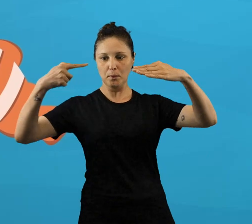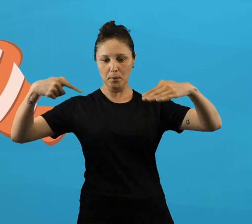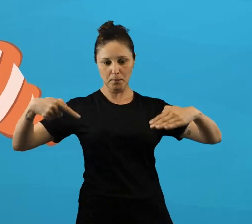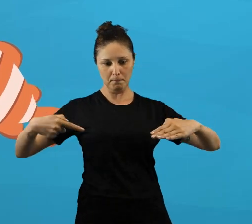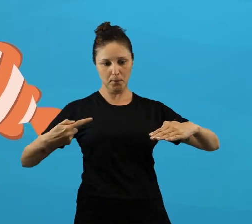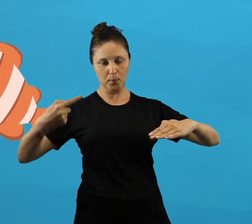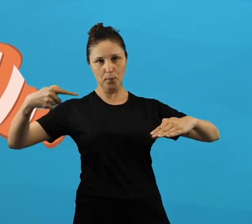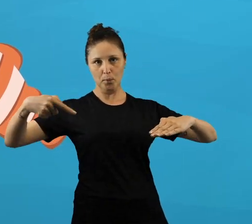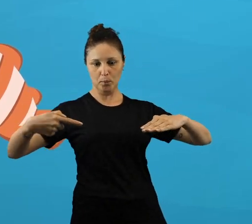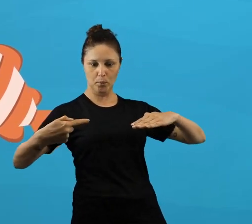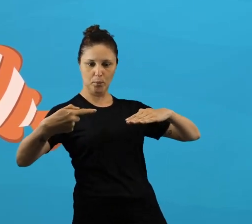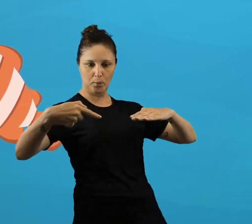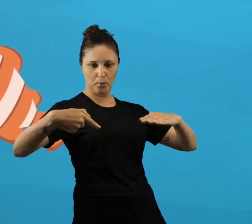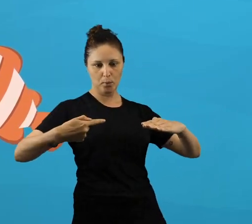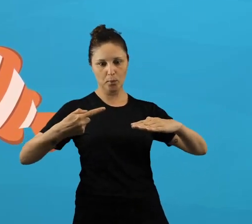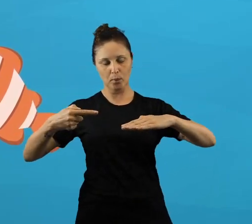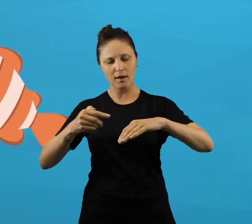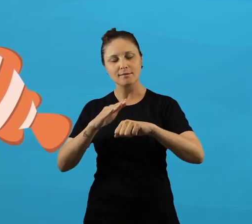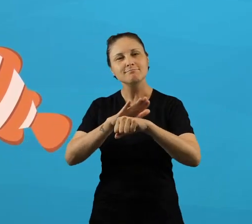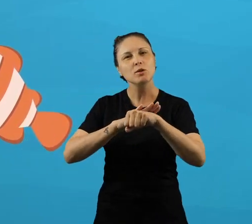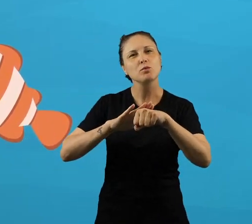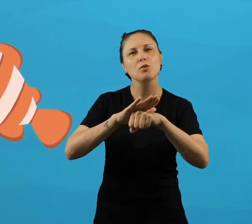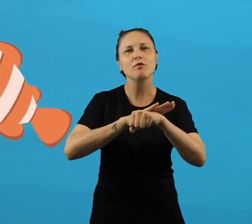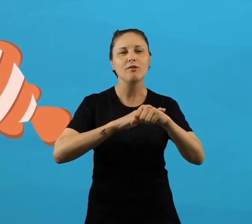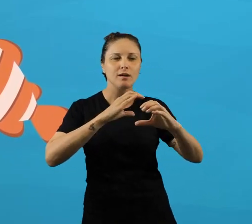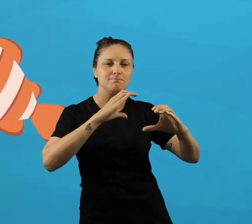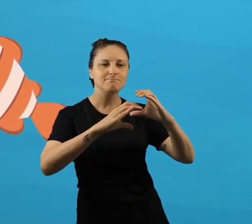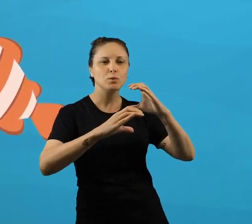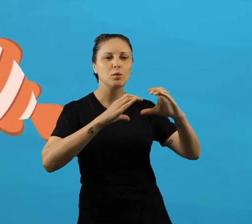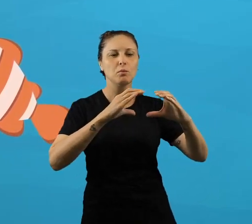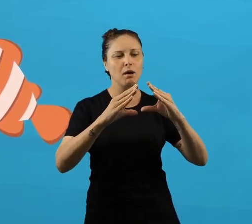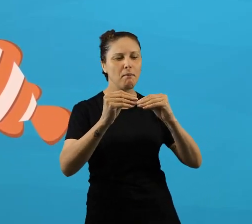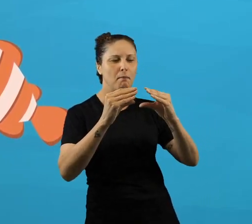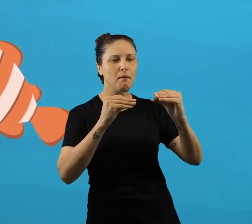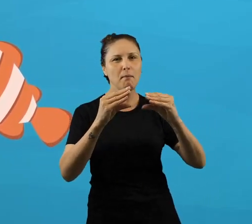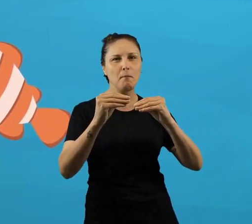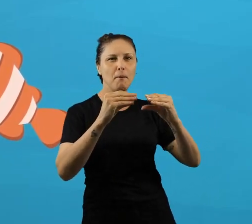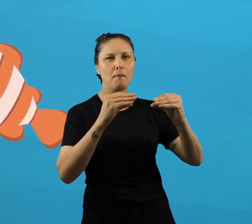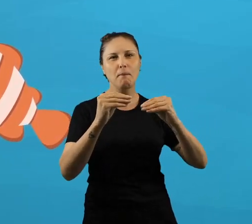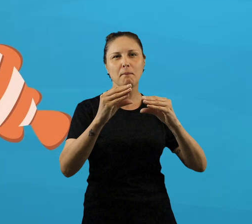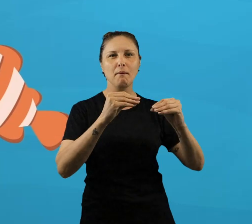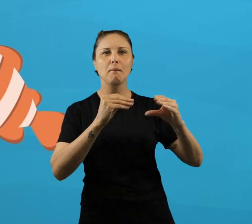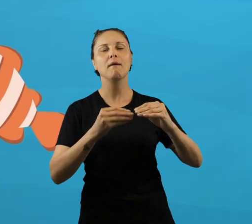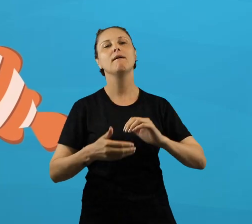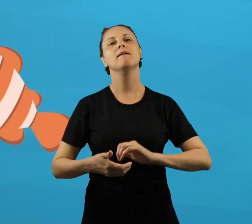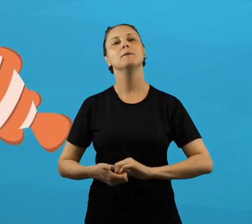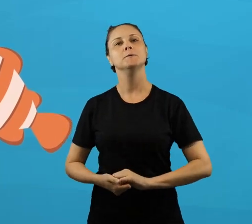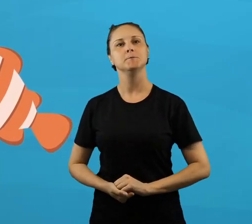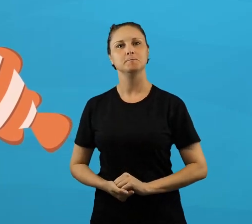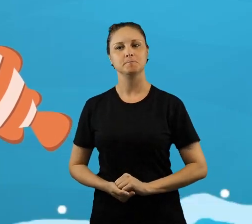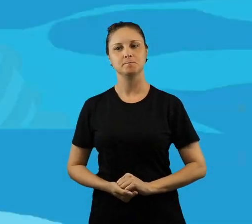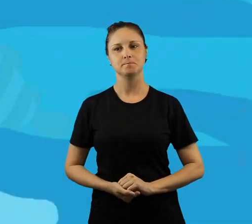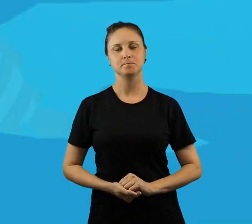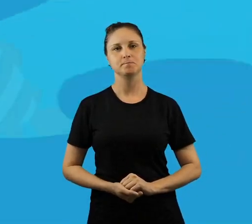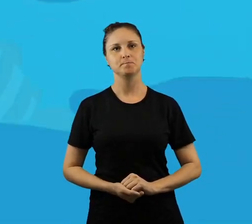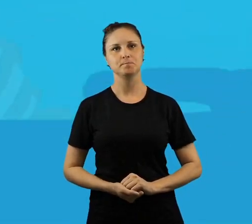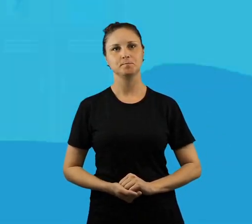animal emite um som que ecoa, voltando com informações sobre o ambiente e sobre outros bichos.